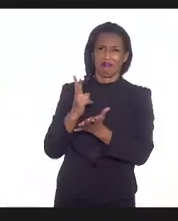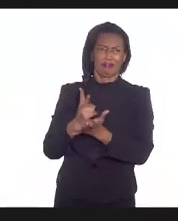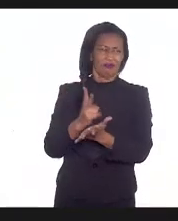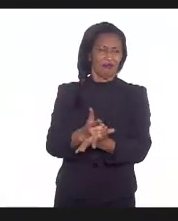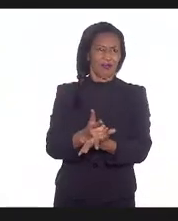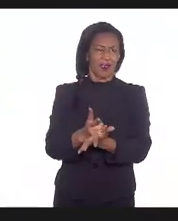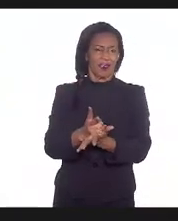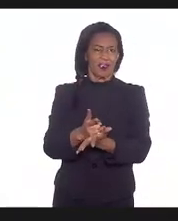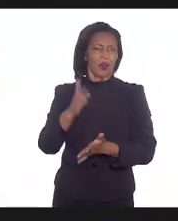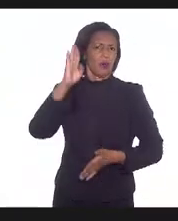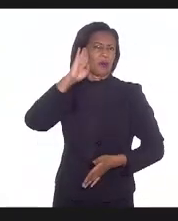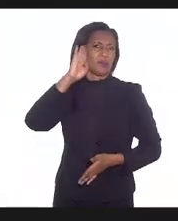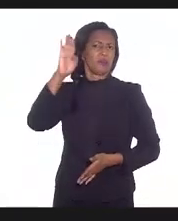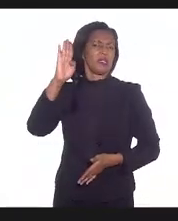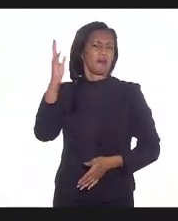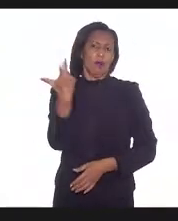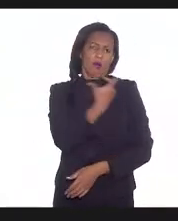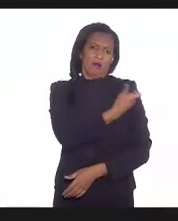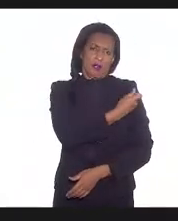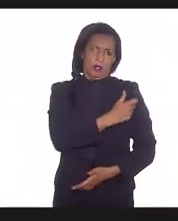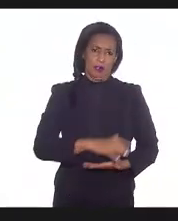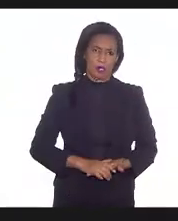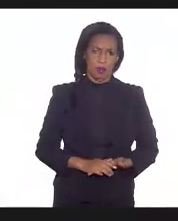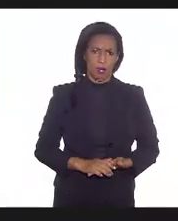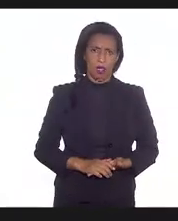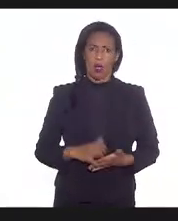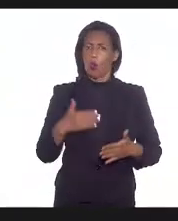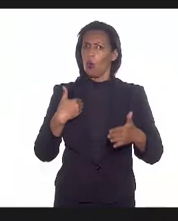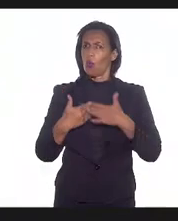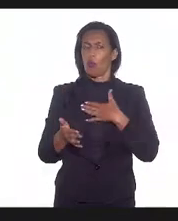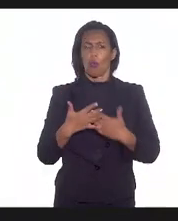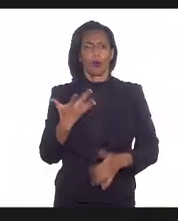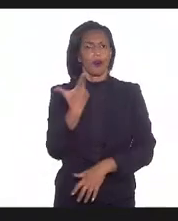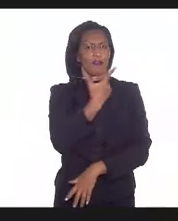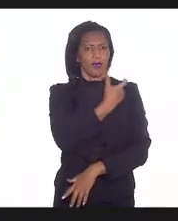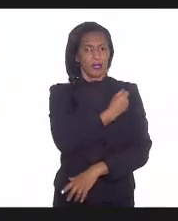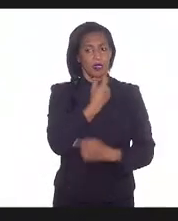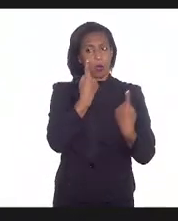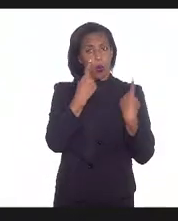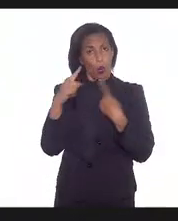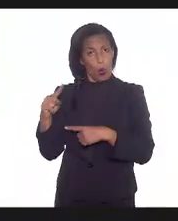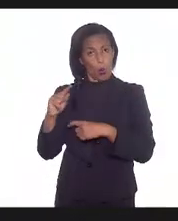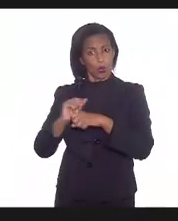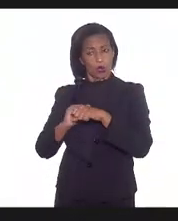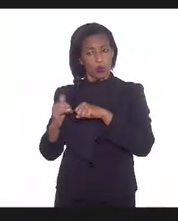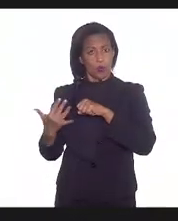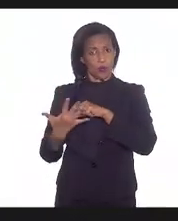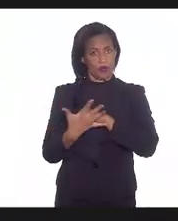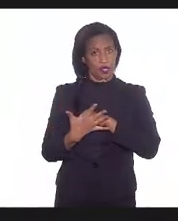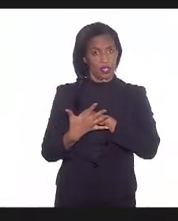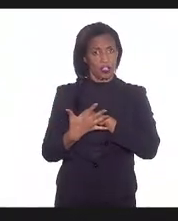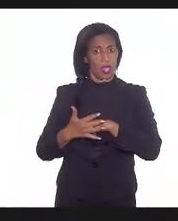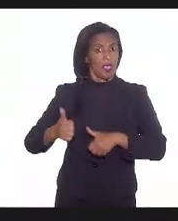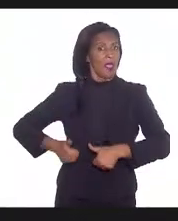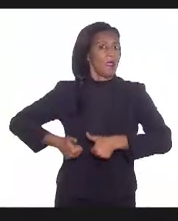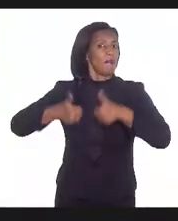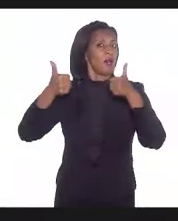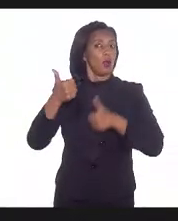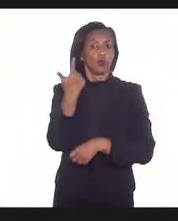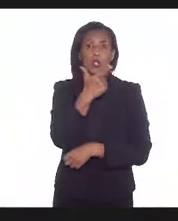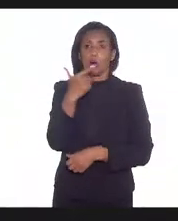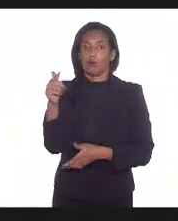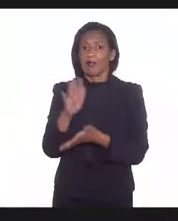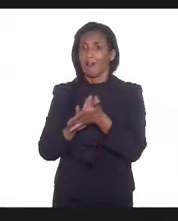na prioridade dessa vacina. Qualquer vacina que se tenha contra a Covid é melhor do que não se ter vacina.